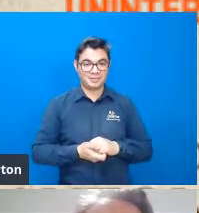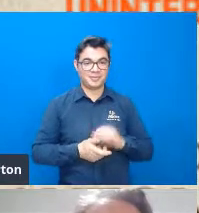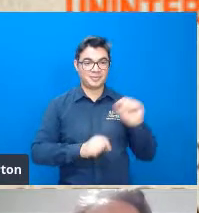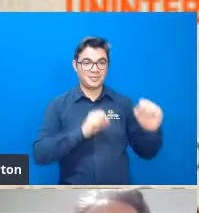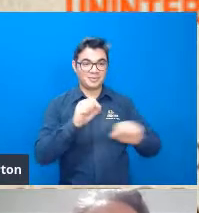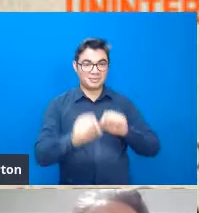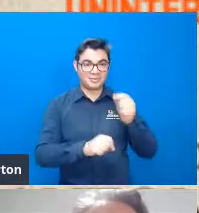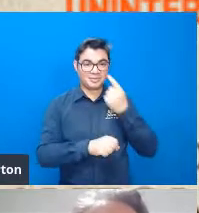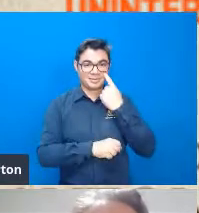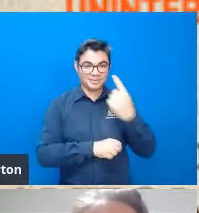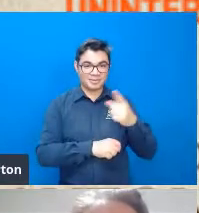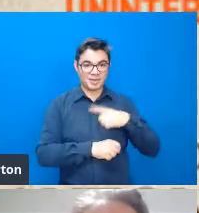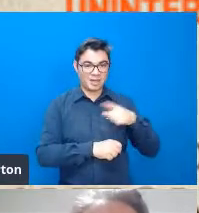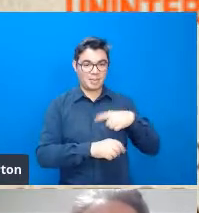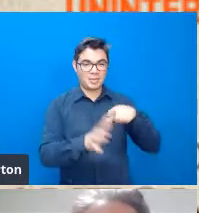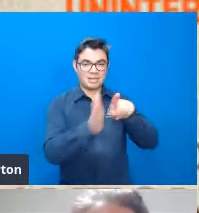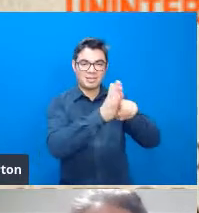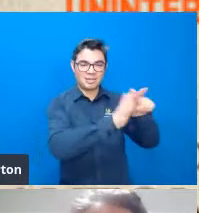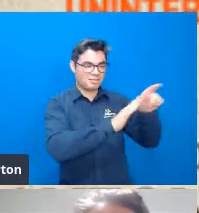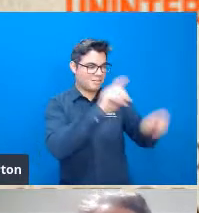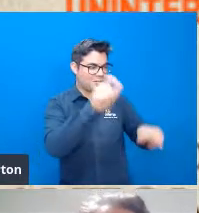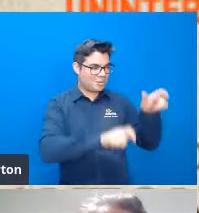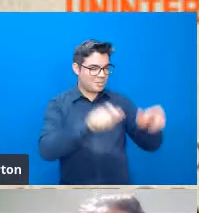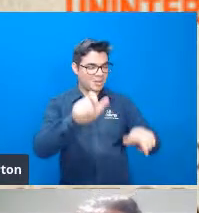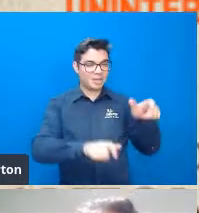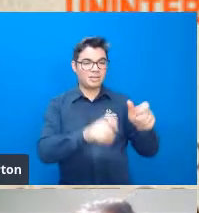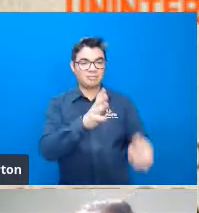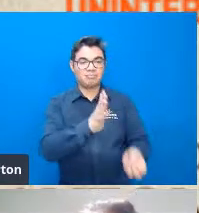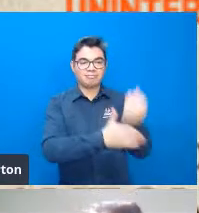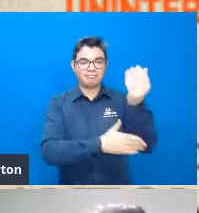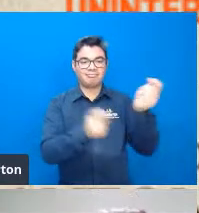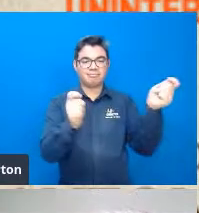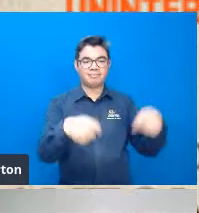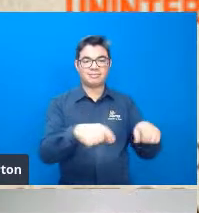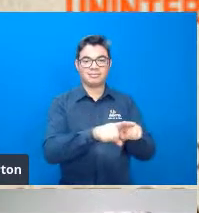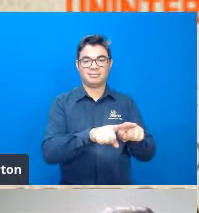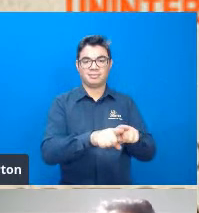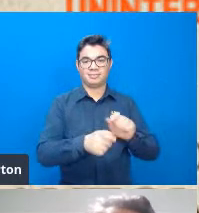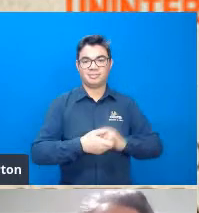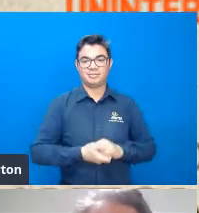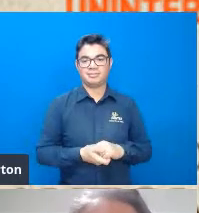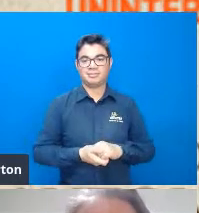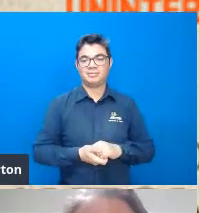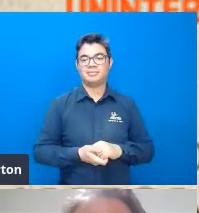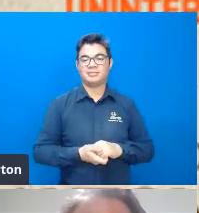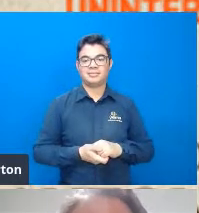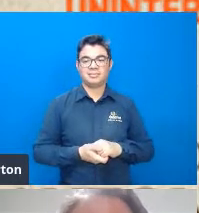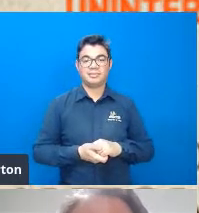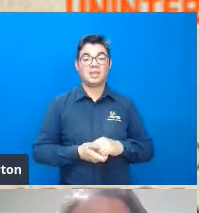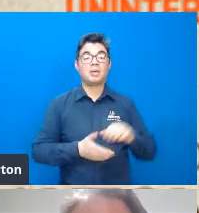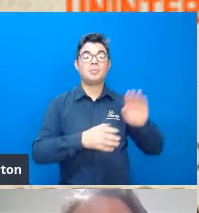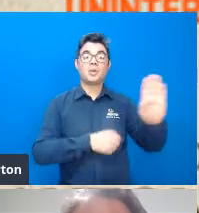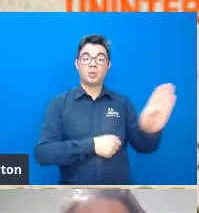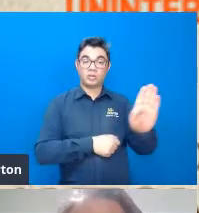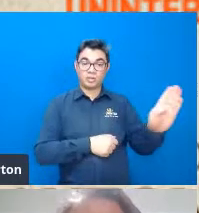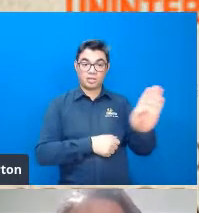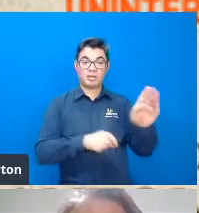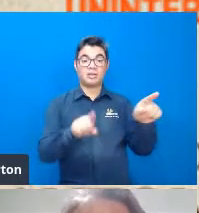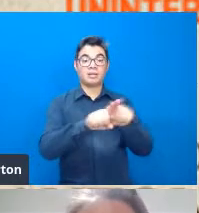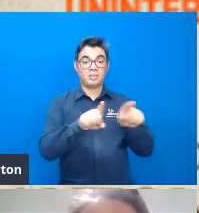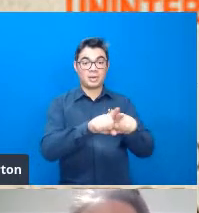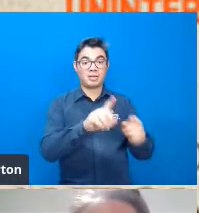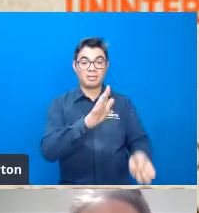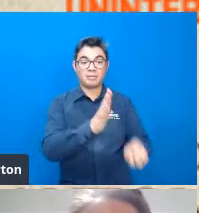surgindo nessa época, nesse mesmo período, como nós vamos ver no próximo slide. na biologia, nós temos o